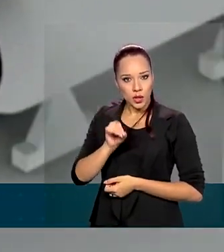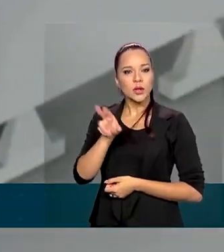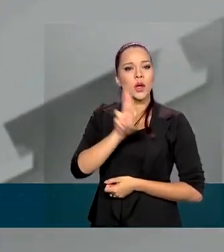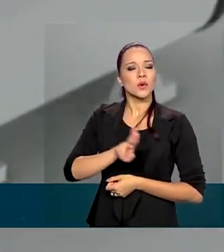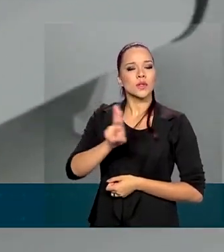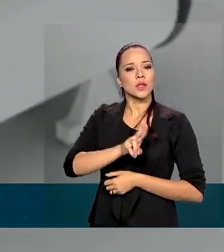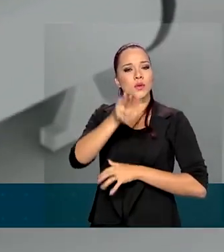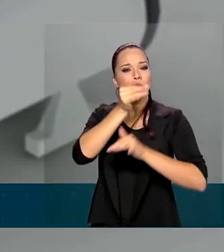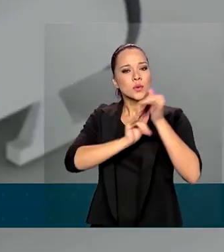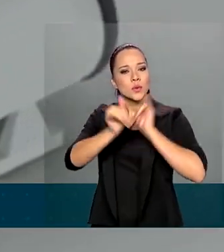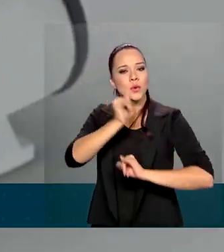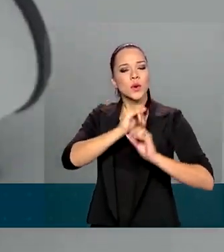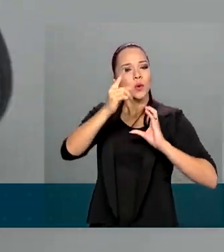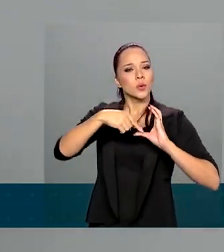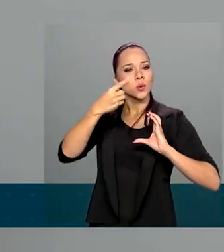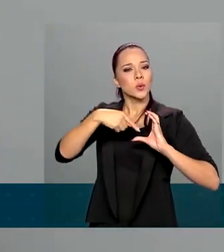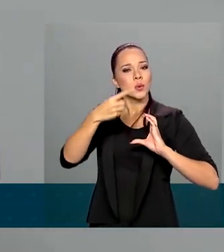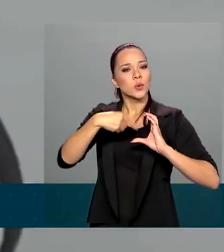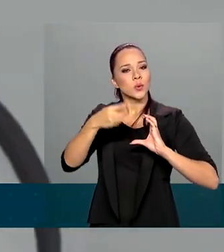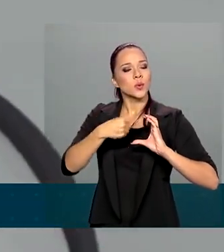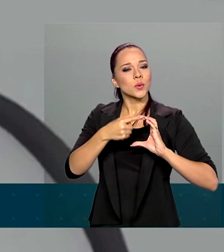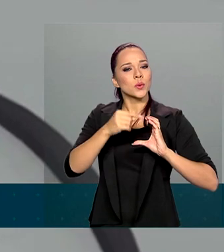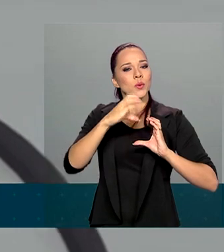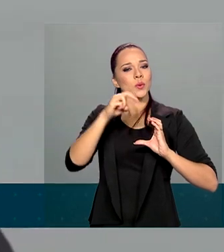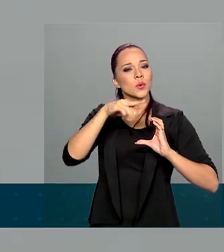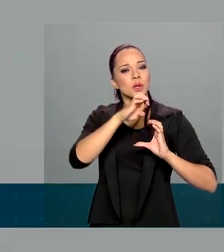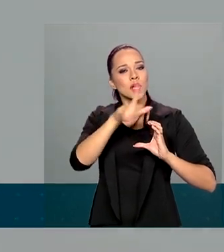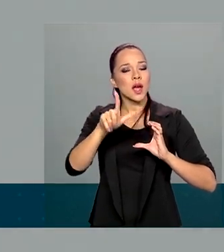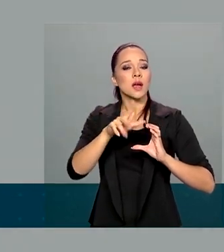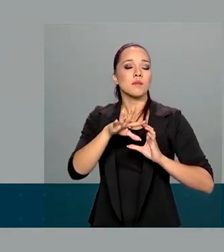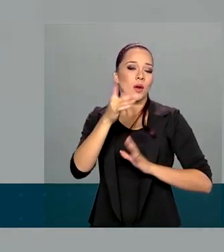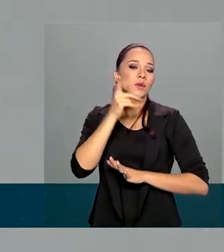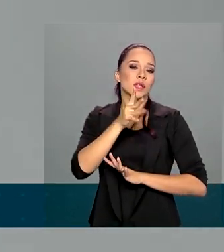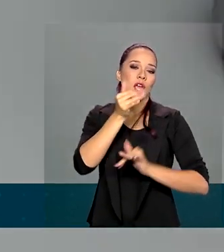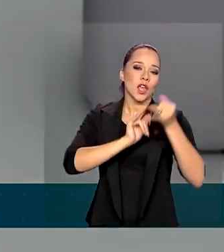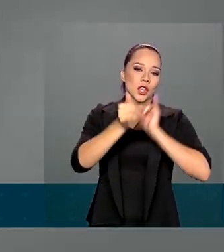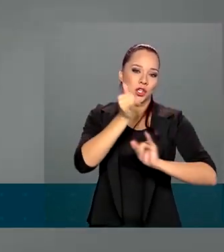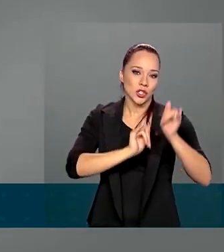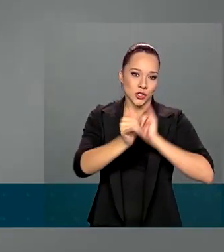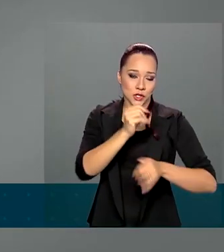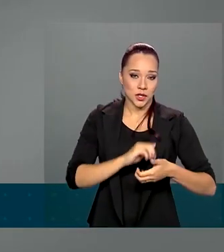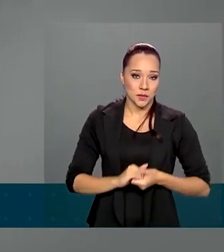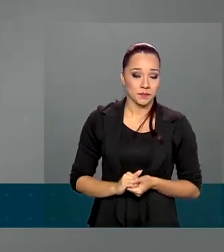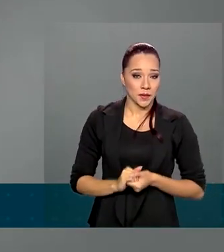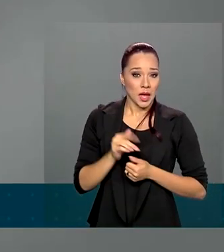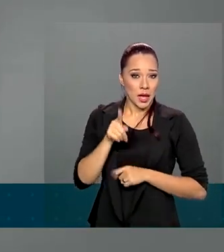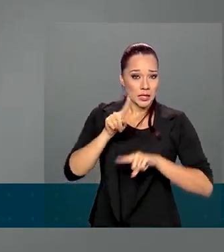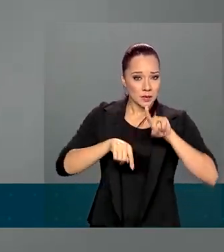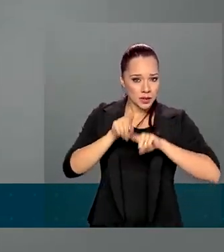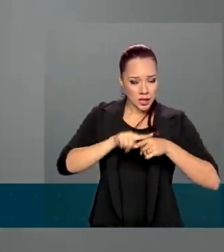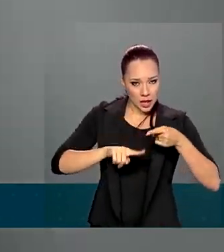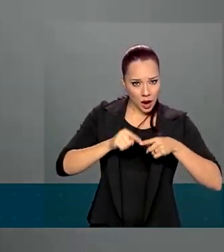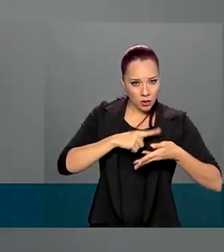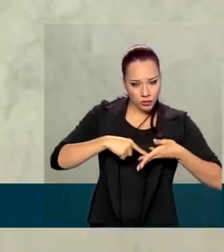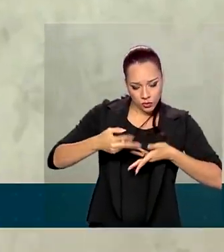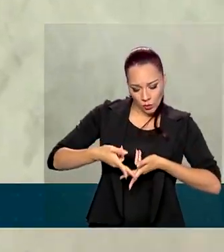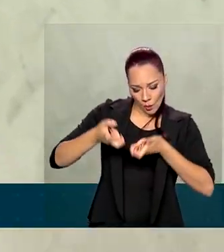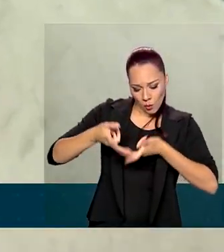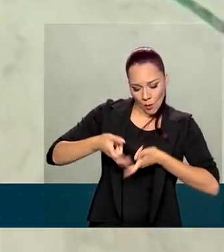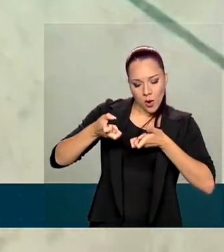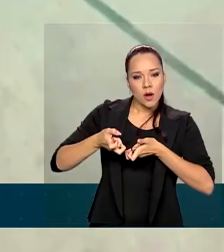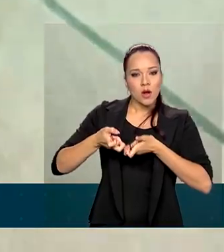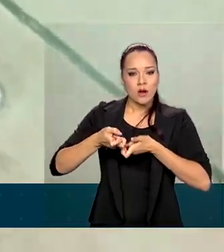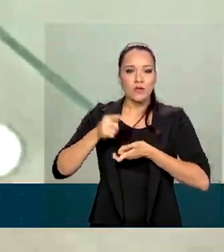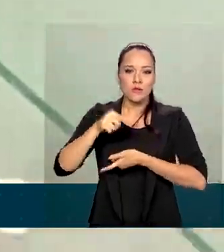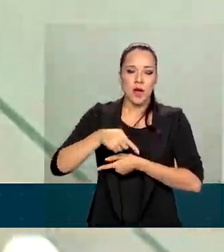combustível em usinas nucleares para geração de energia elétrica. O material extraído no local vai para